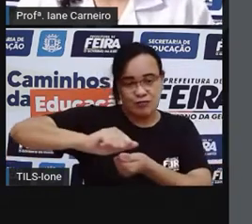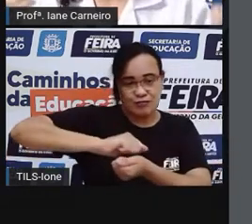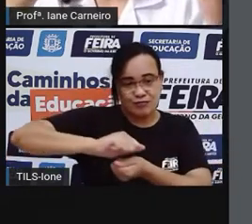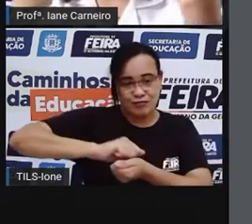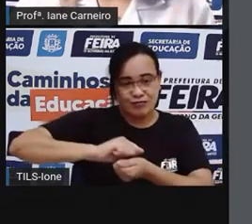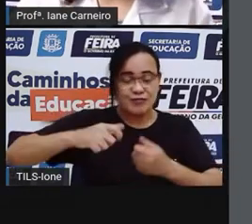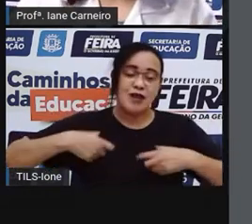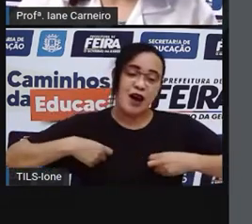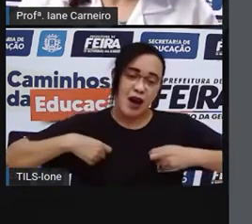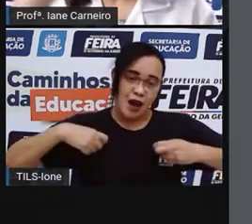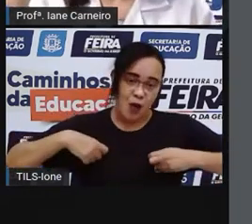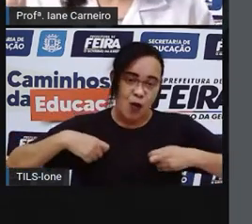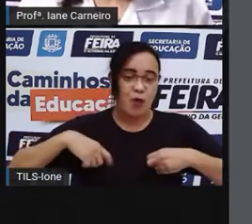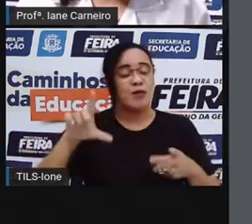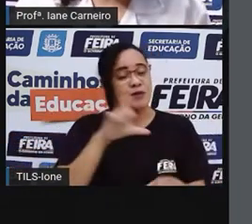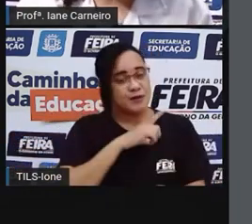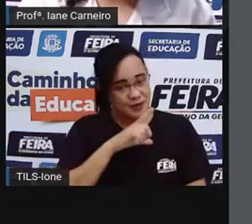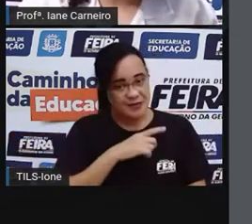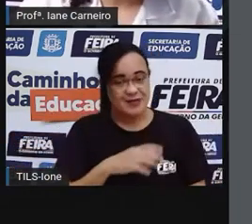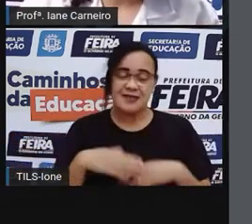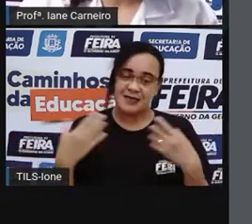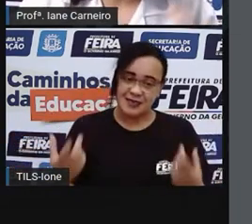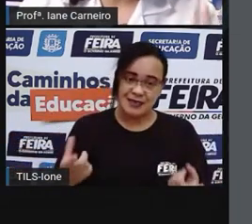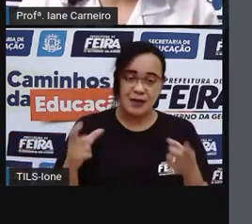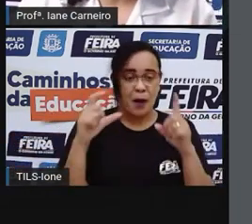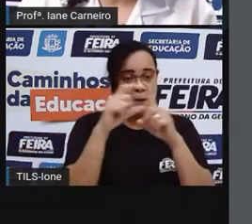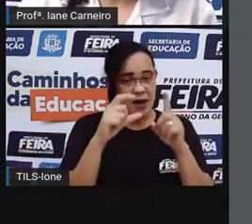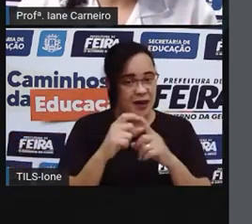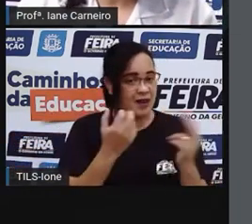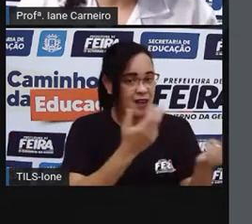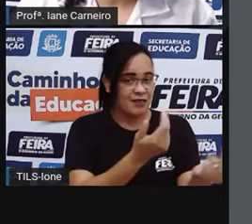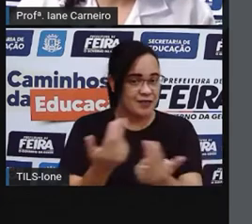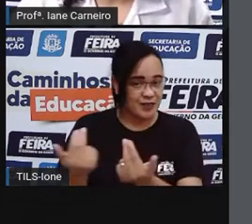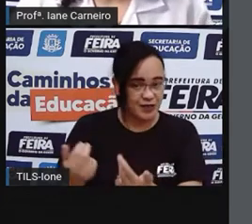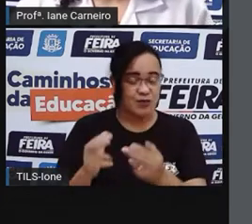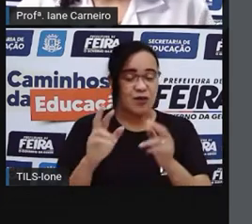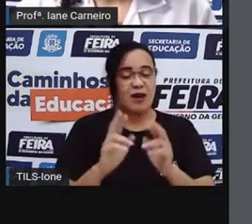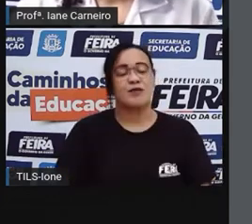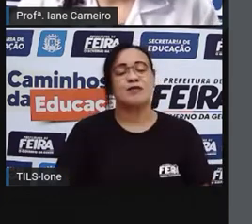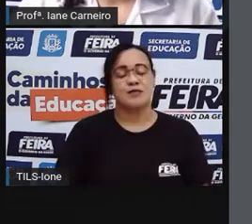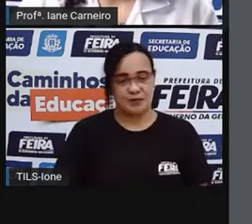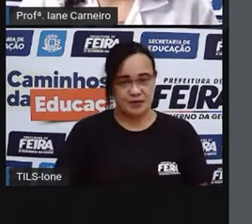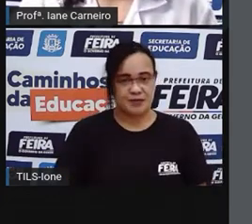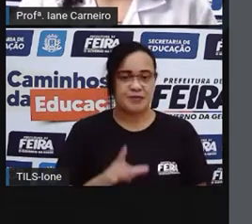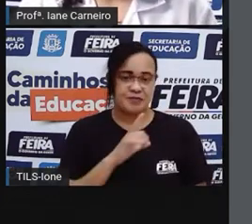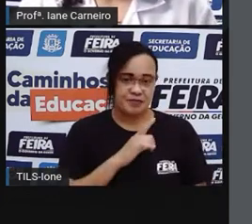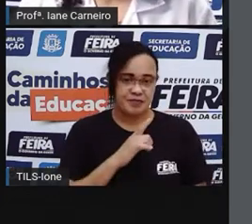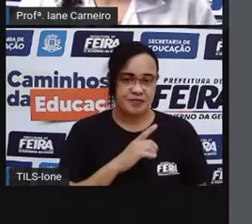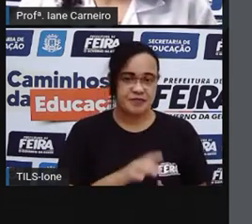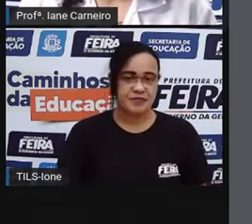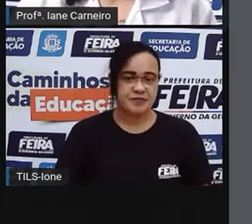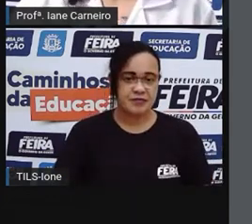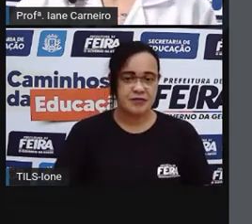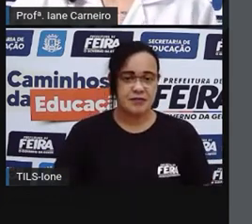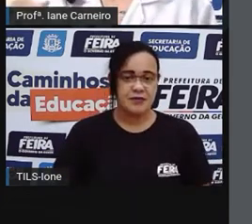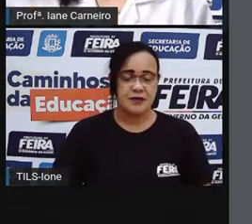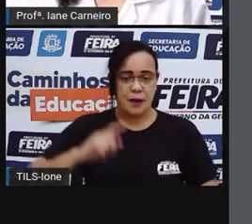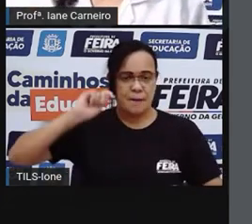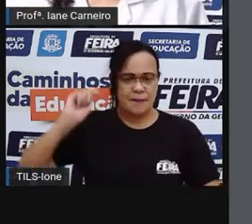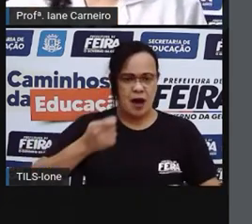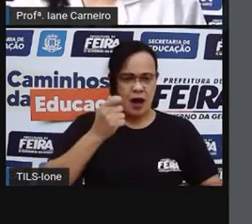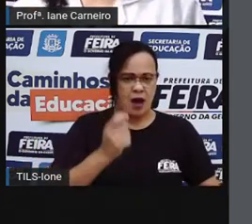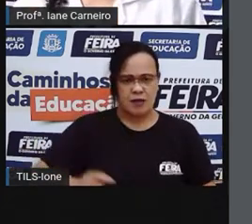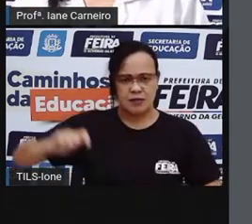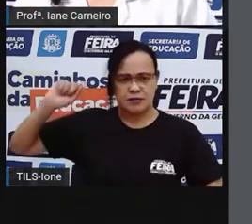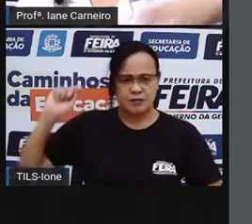né? Então, a mesma palavra com dois significados. Tem também aqui, banda, tem a banda